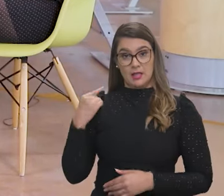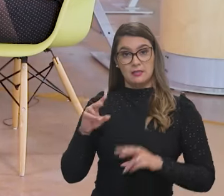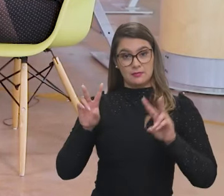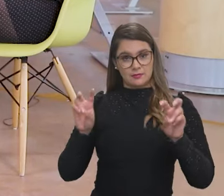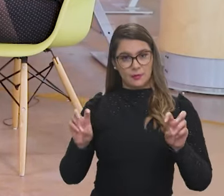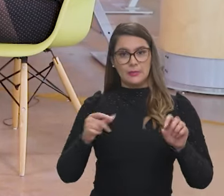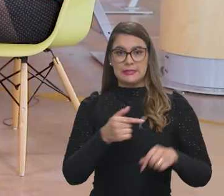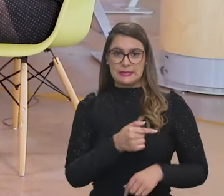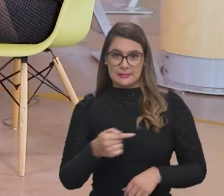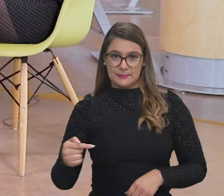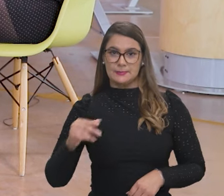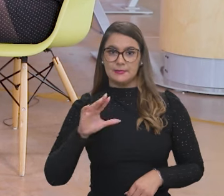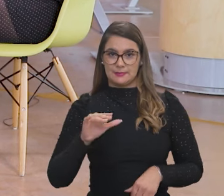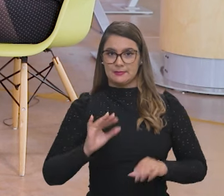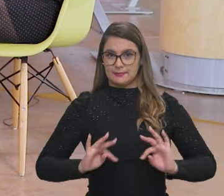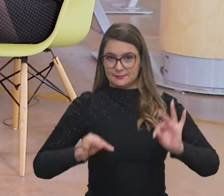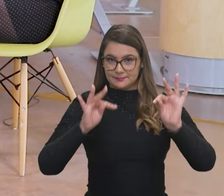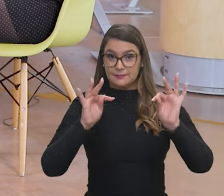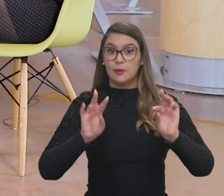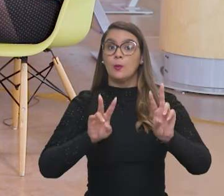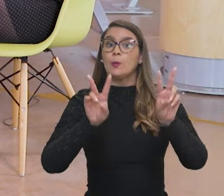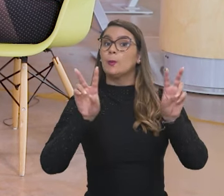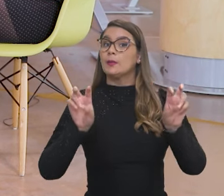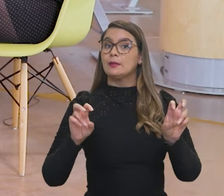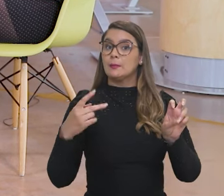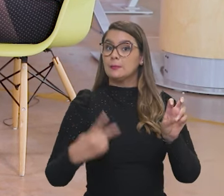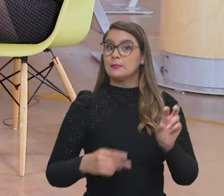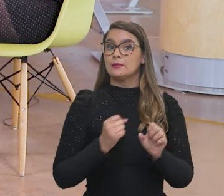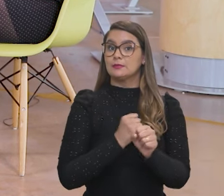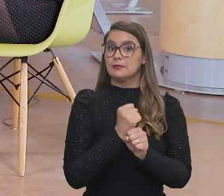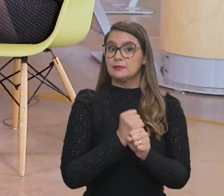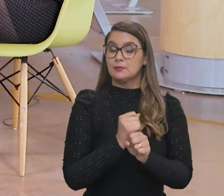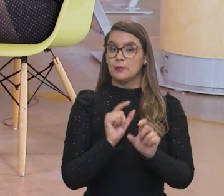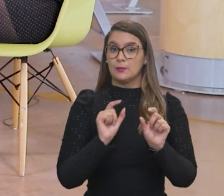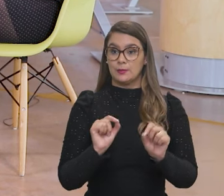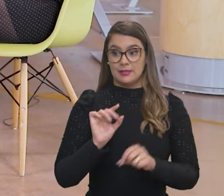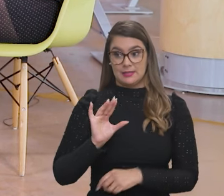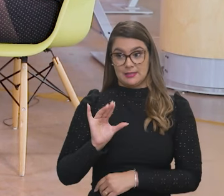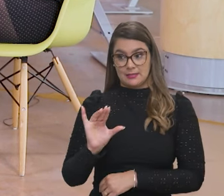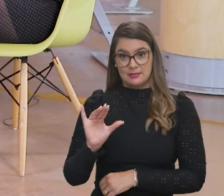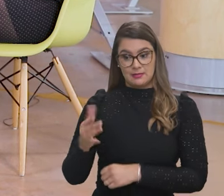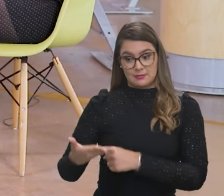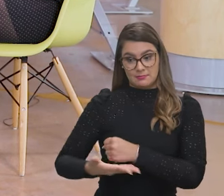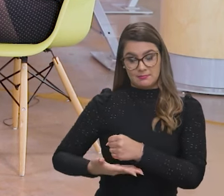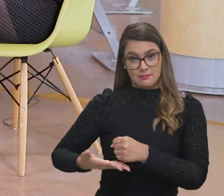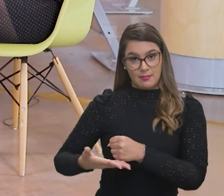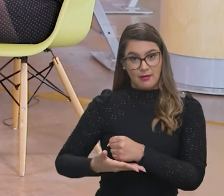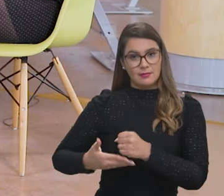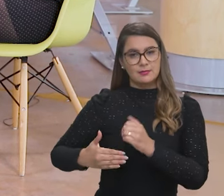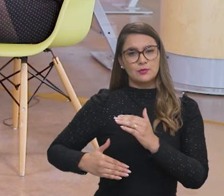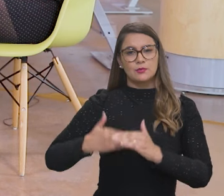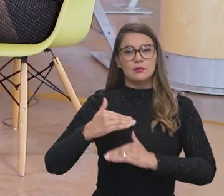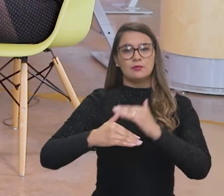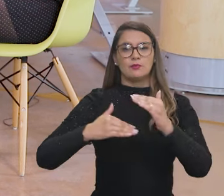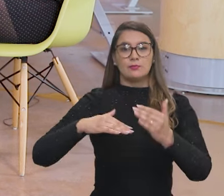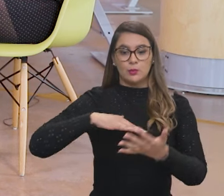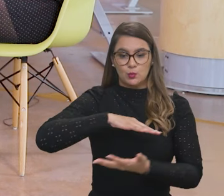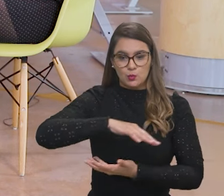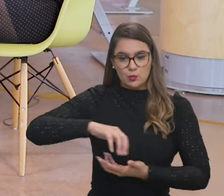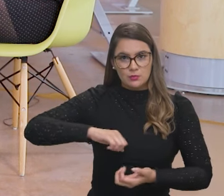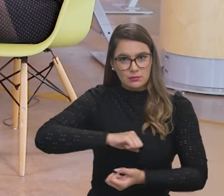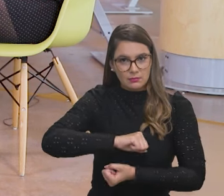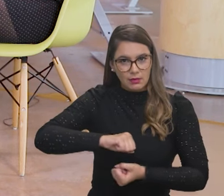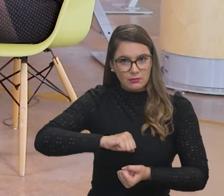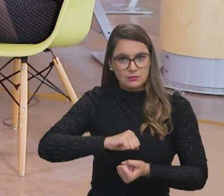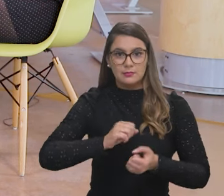gente terminou falando da semana de Ciência e Tecnologia e o tema dela esse ano foi Ciências Básicas para o Desenvolvimento